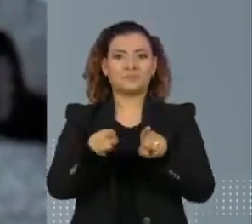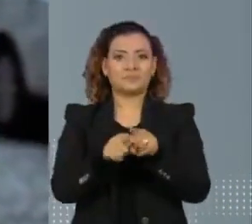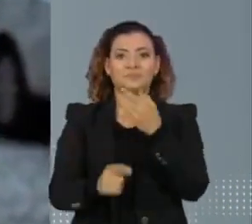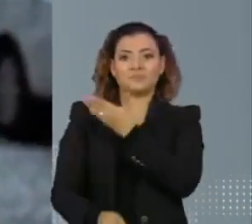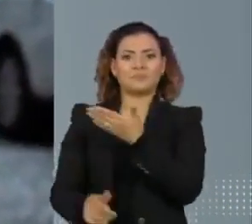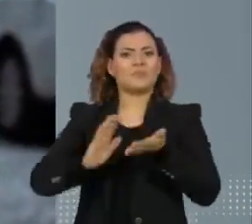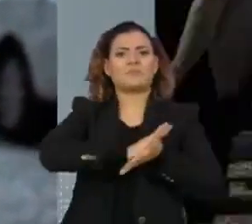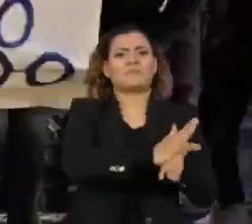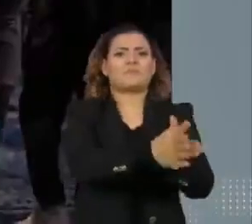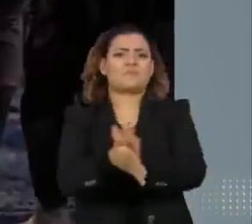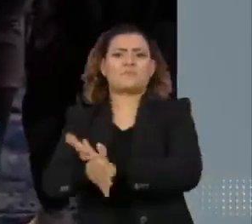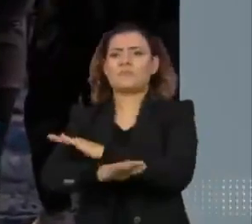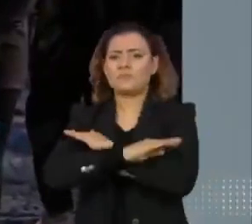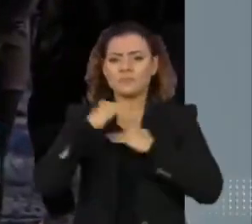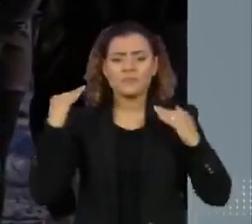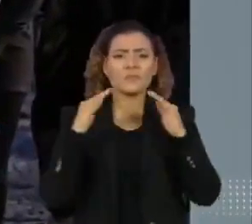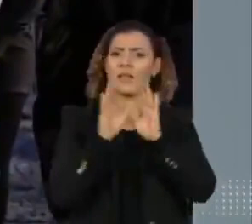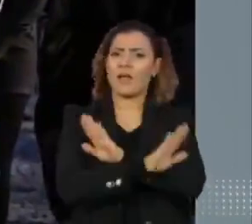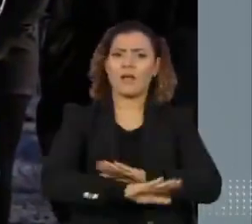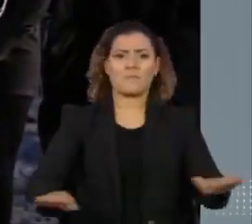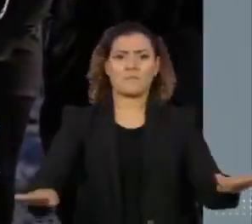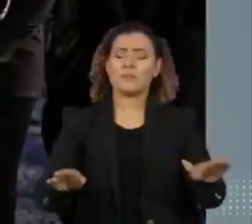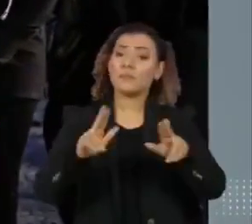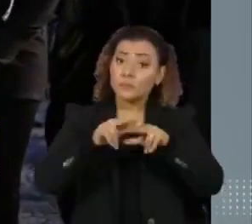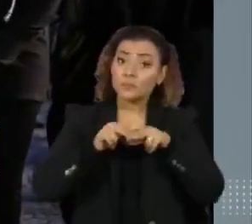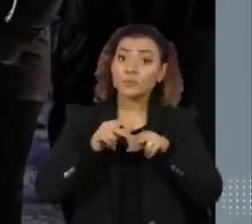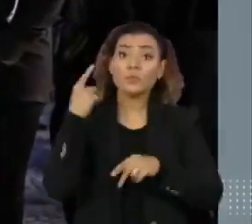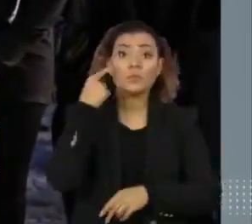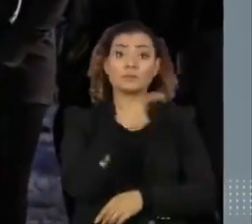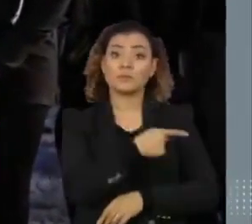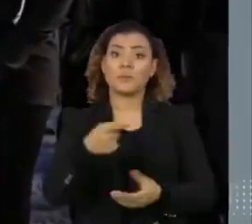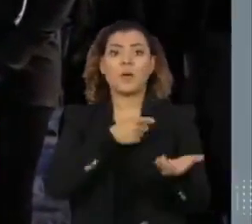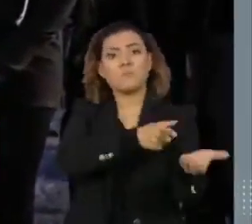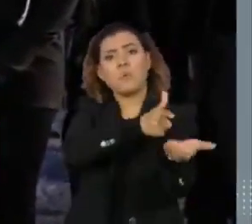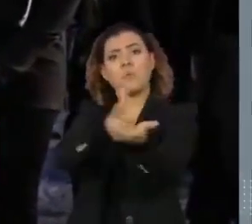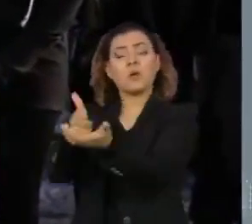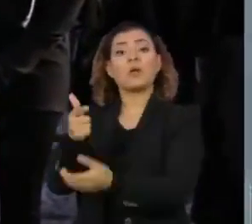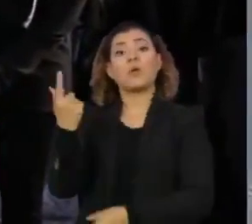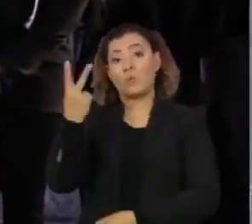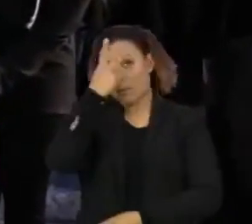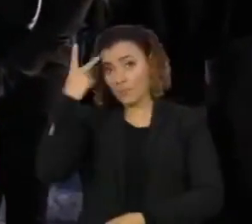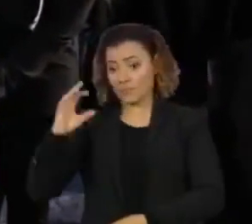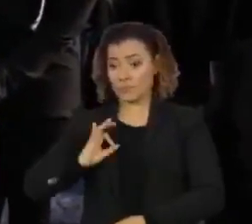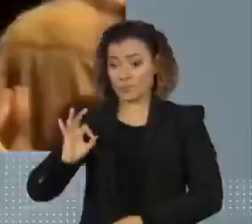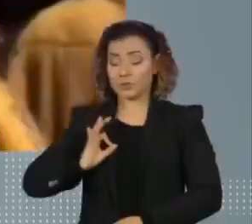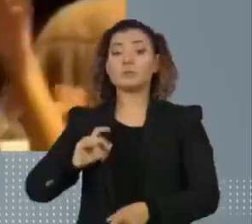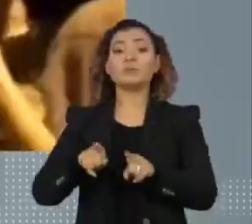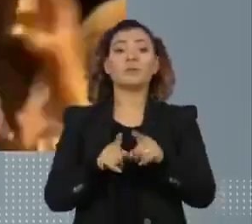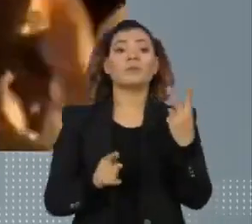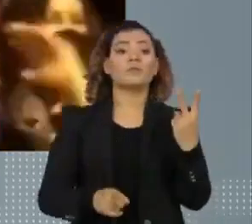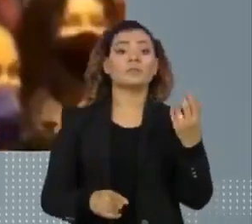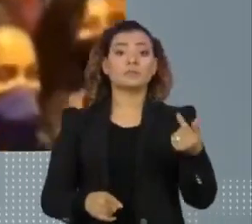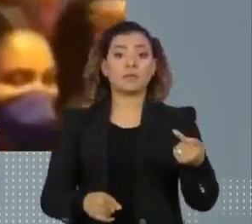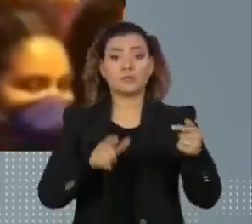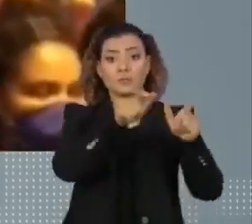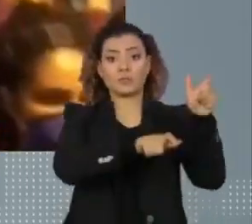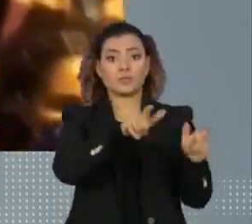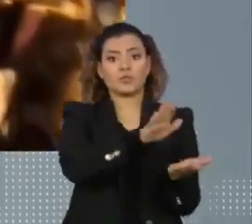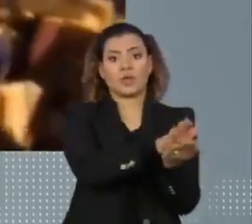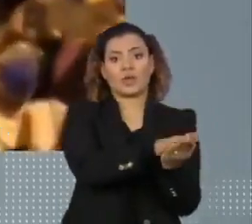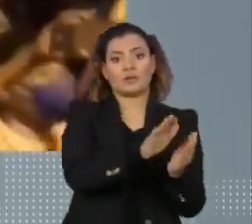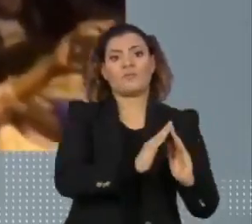pelo fim do genocídio. A data marcou uma semana da operação policial que matou um agente e 27 moradores na favela do